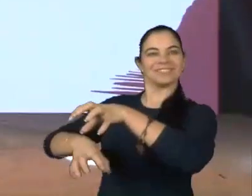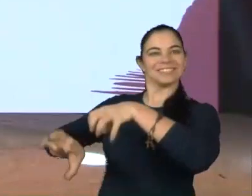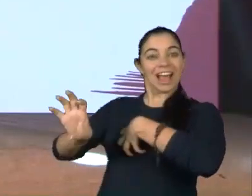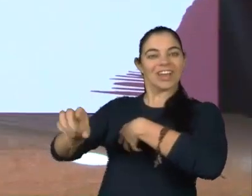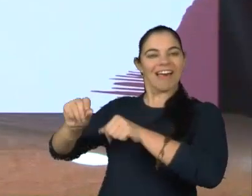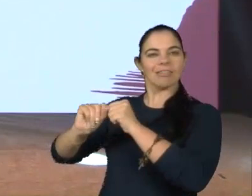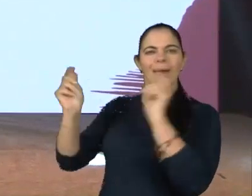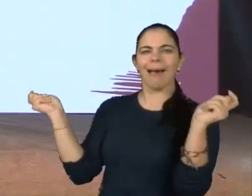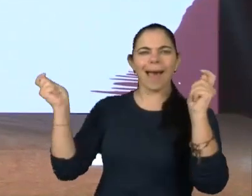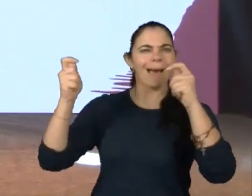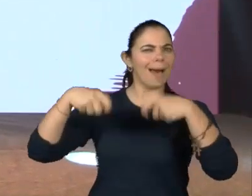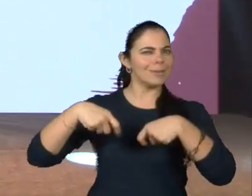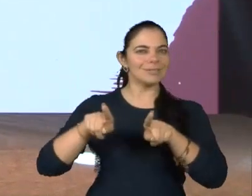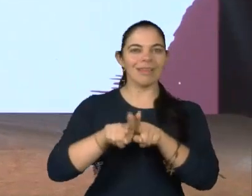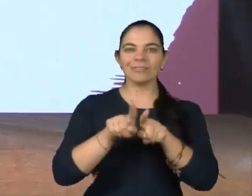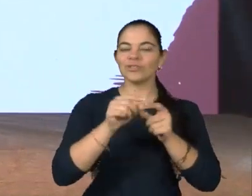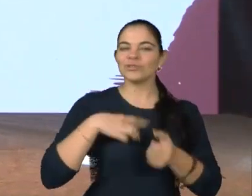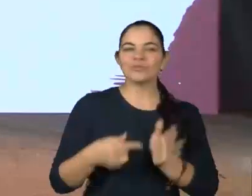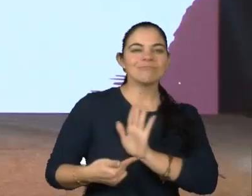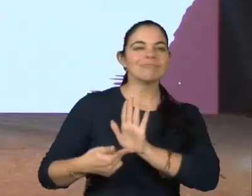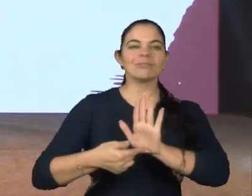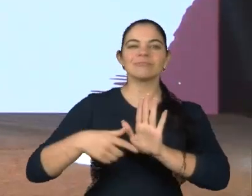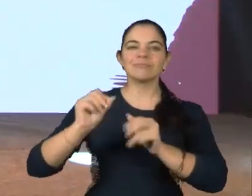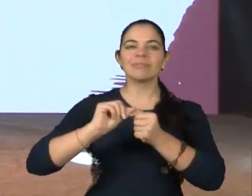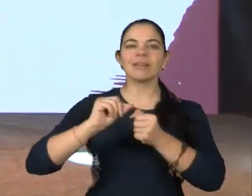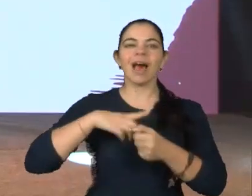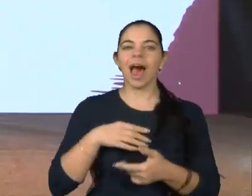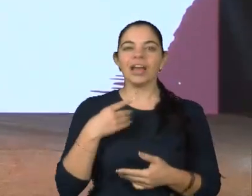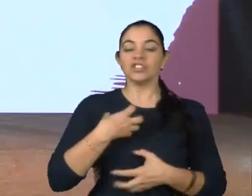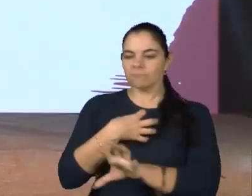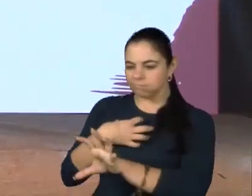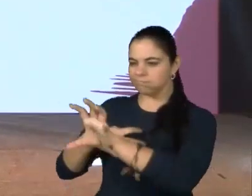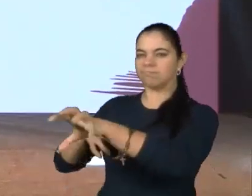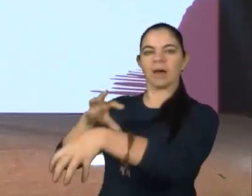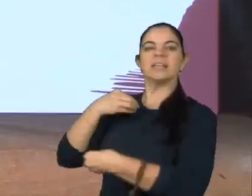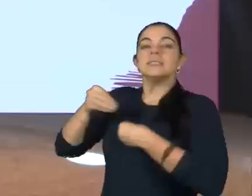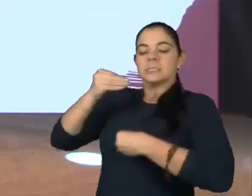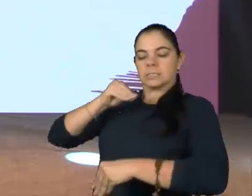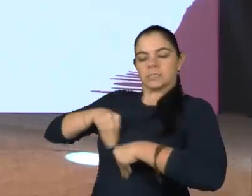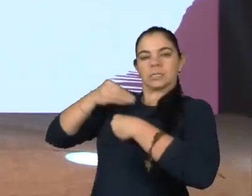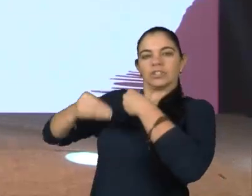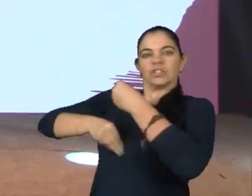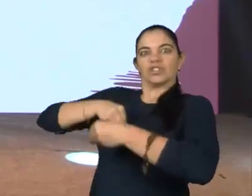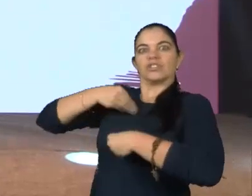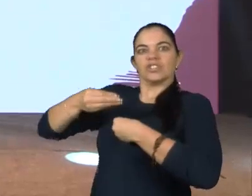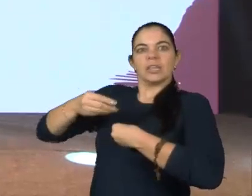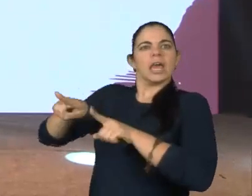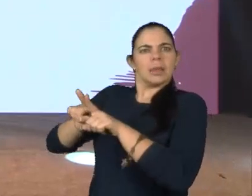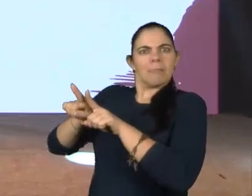capacidade desses colaboradores se colocarem no lugar do outro. Mostrou também uma maior